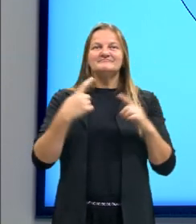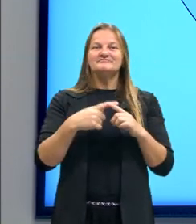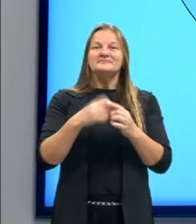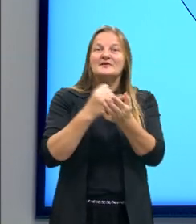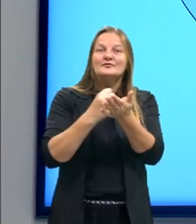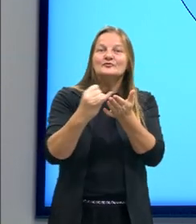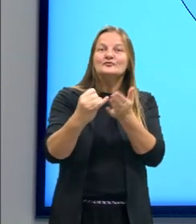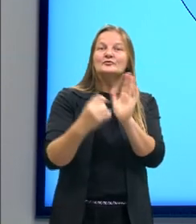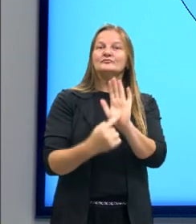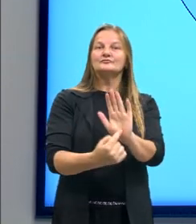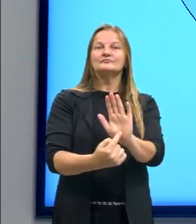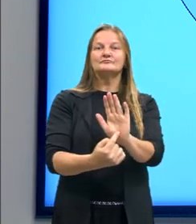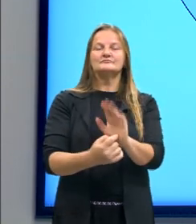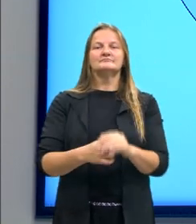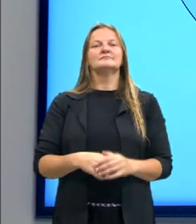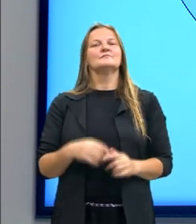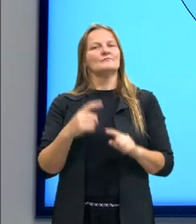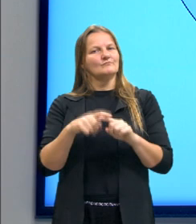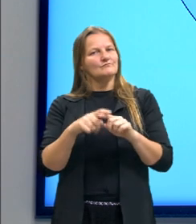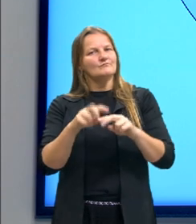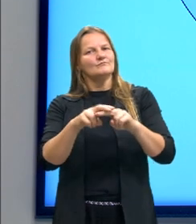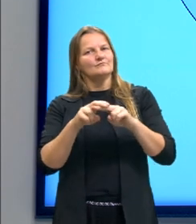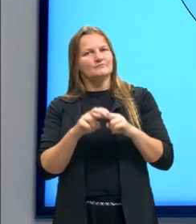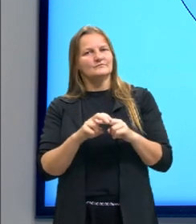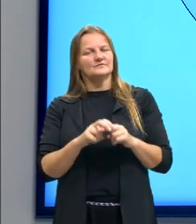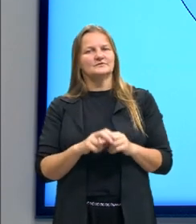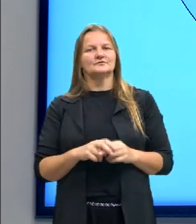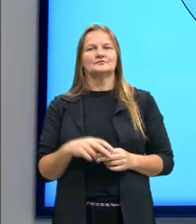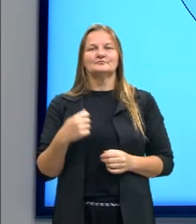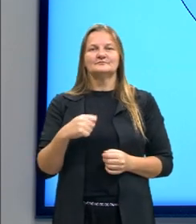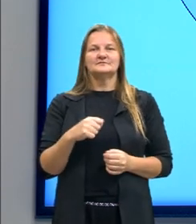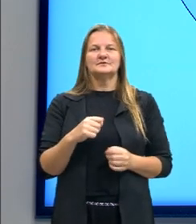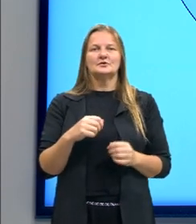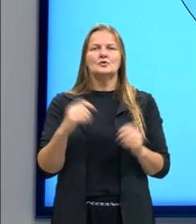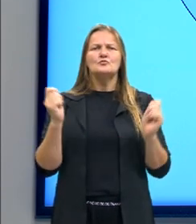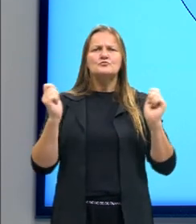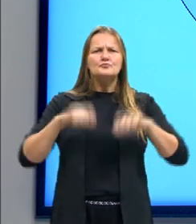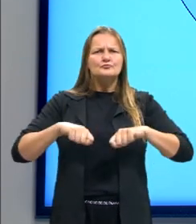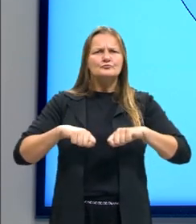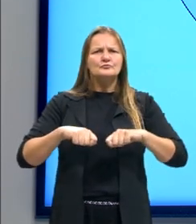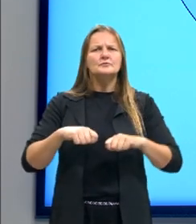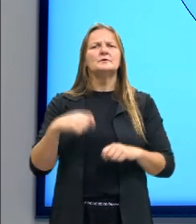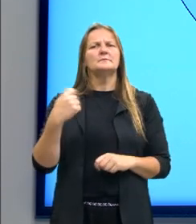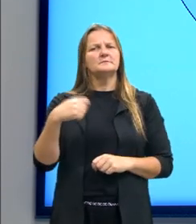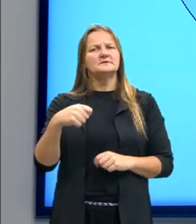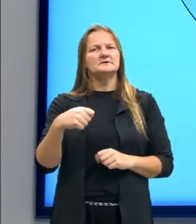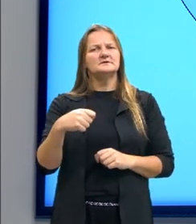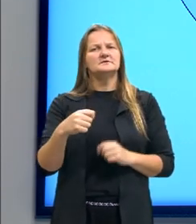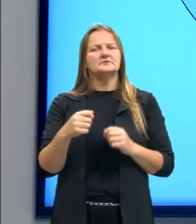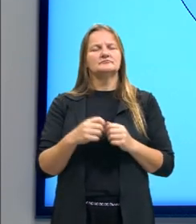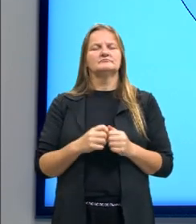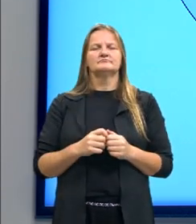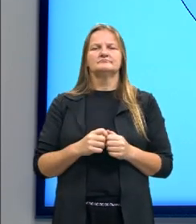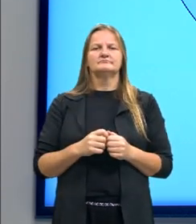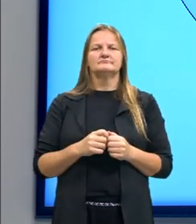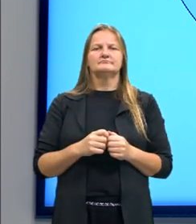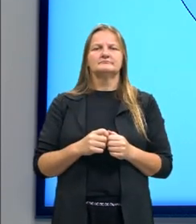apresentando o tema. E assim, não atende as competências que são exigidas pelo padrão de correção do Enem.